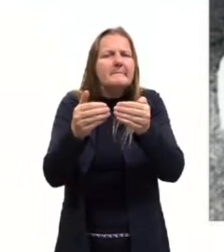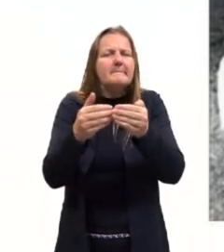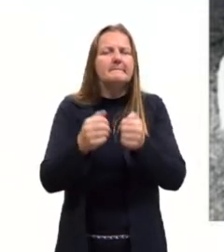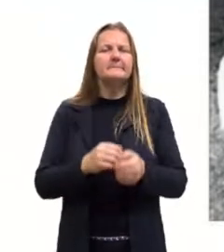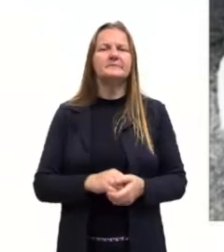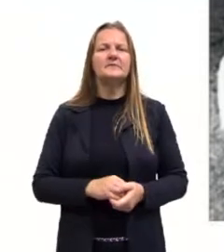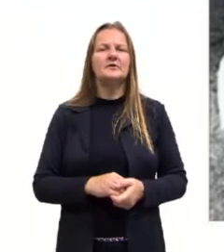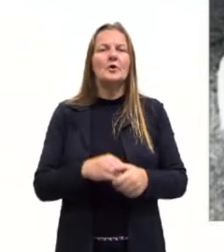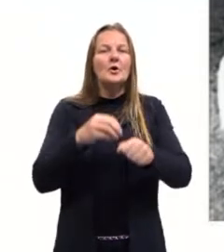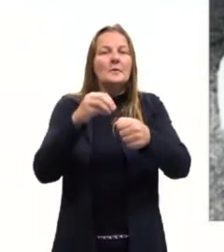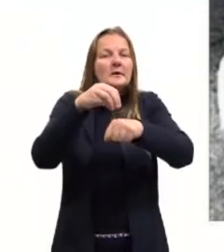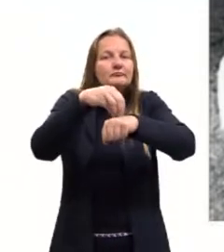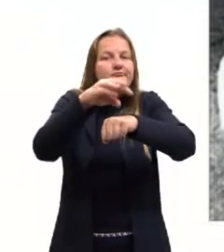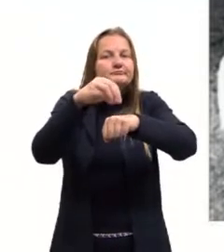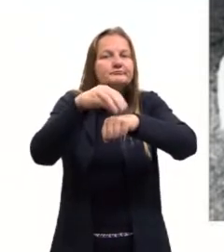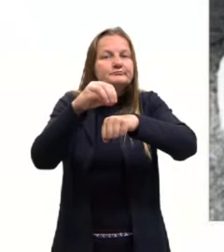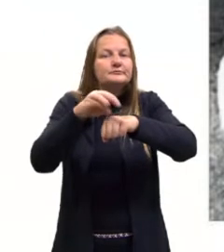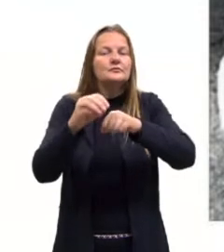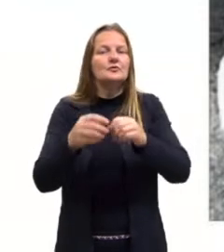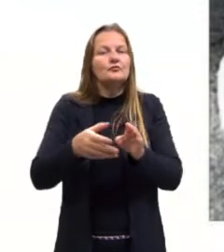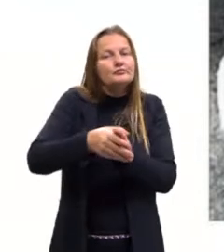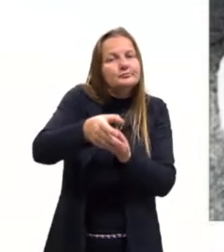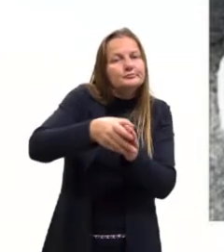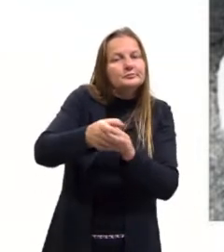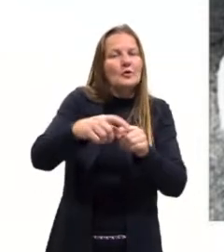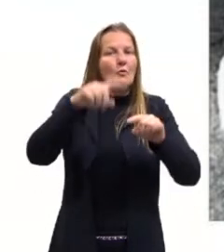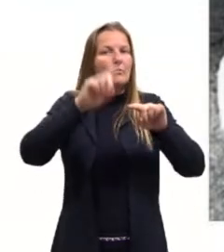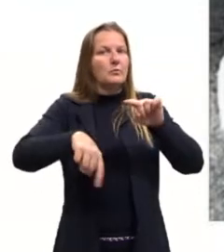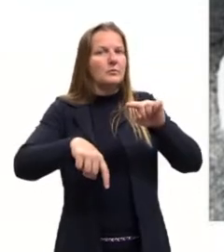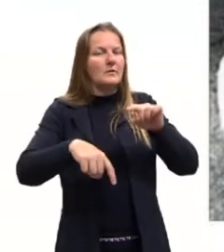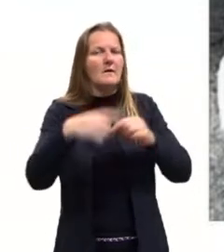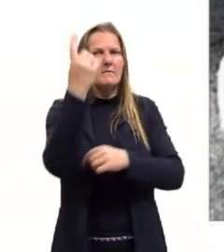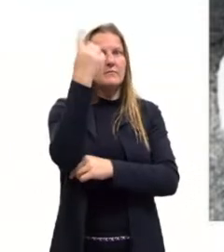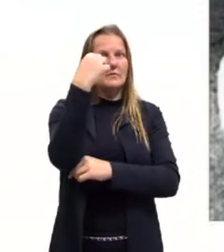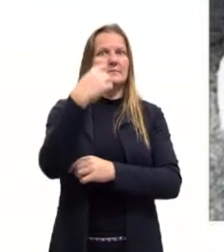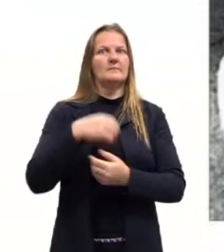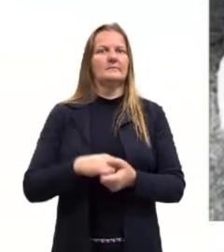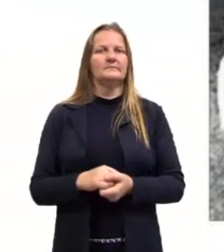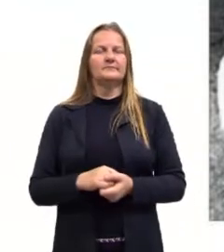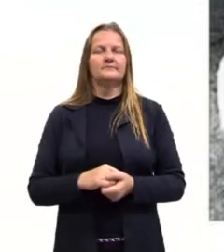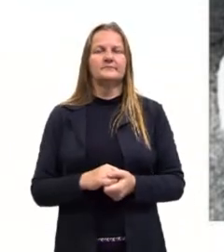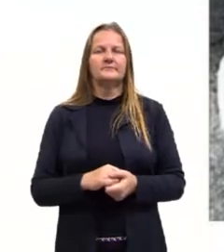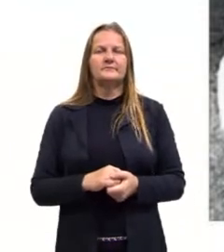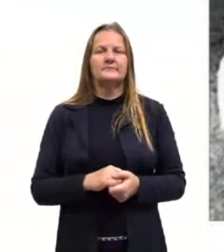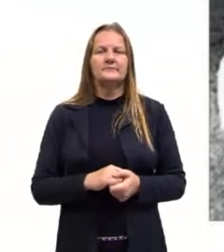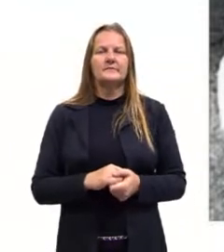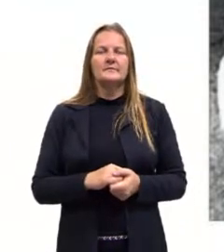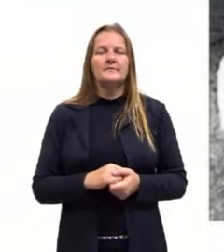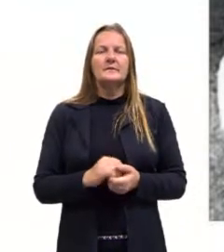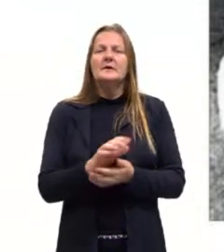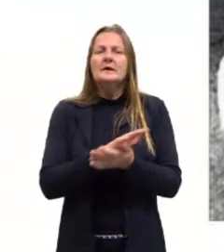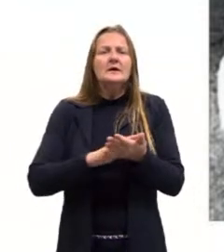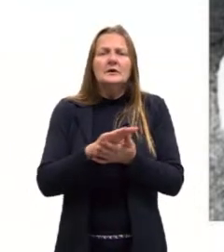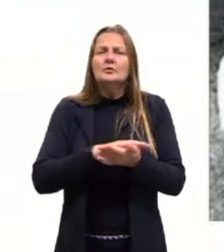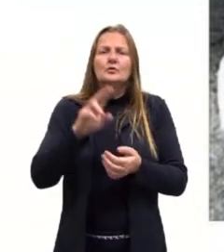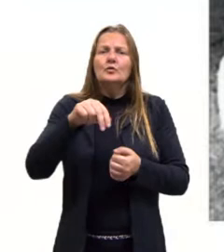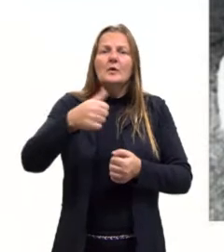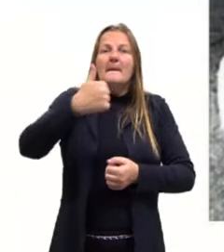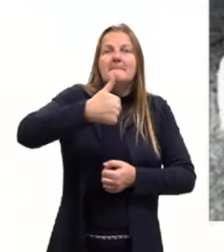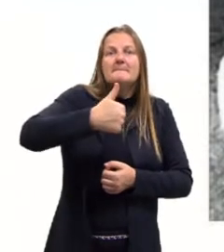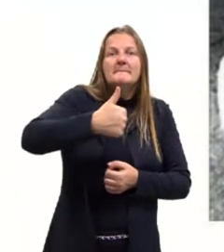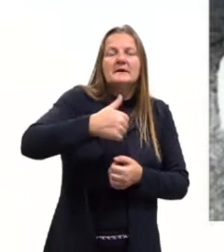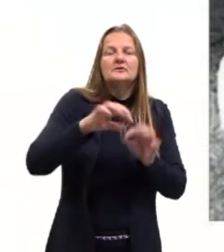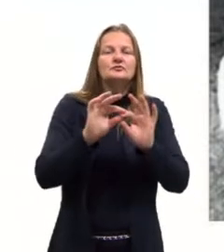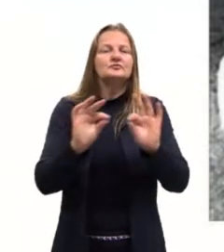sugestões, conselhos, proibições. No modo imperativo, nós não vamos encontrar a primeira pessoa do